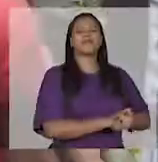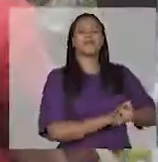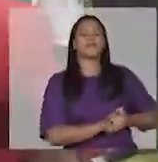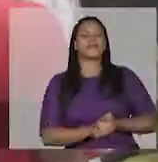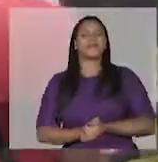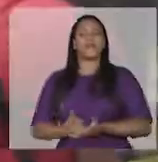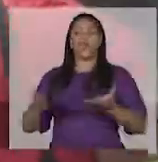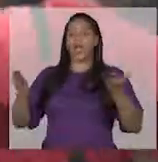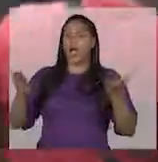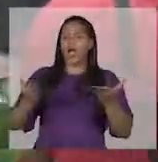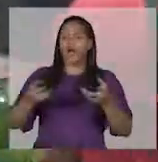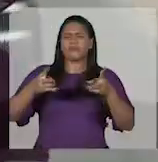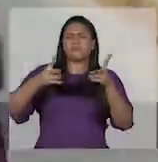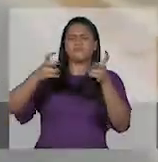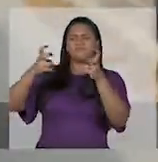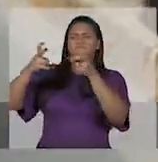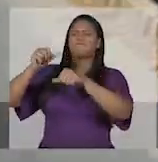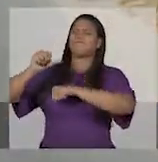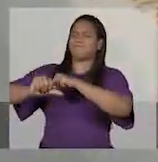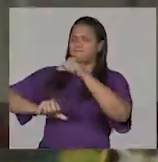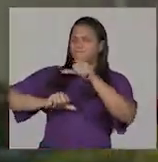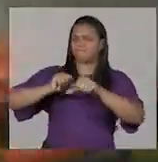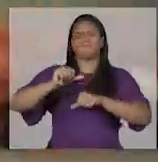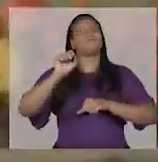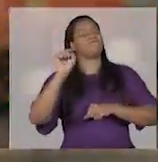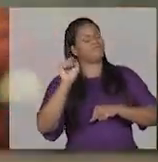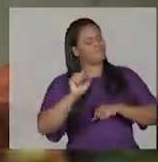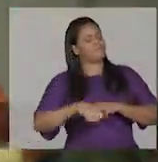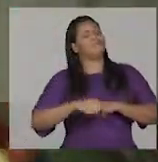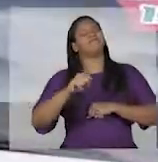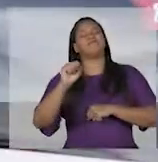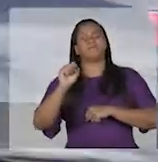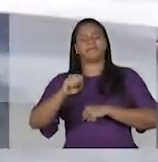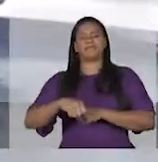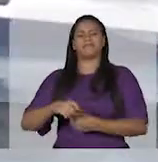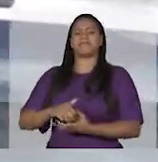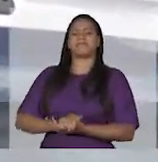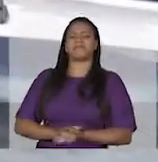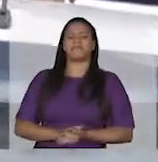Estamos vendo a mudança acontecer